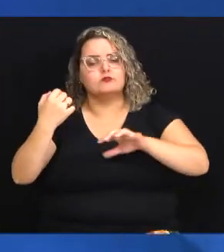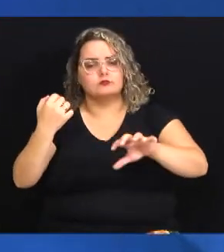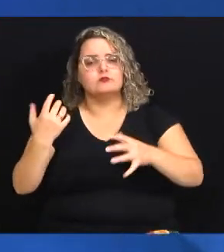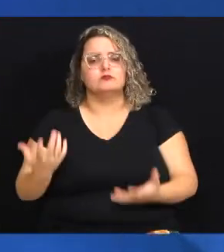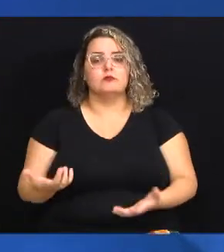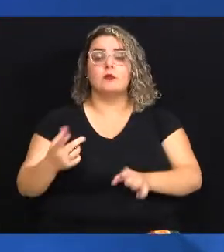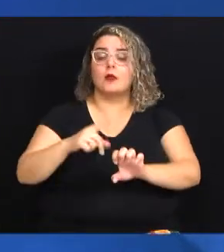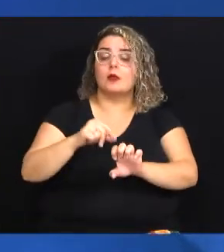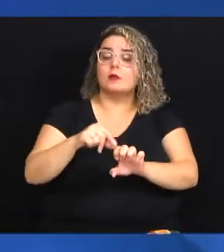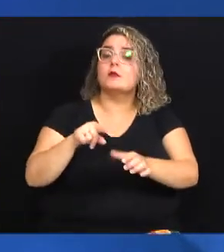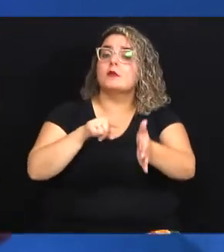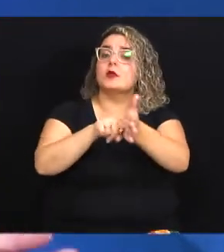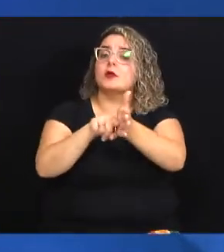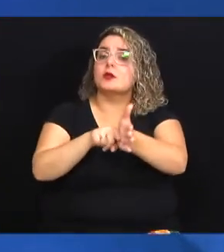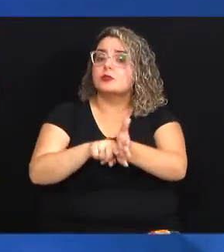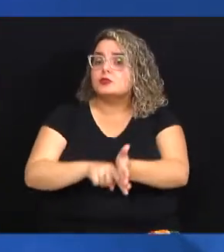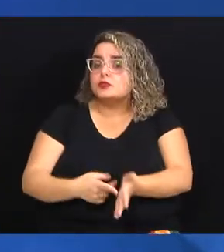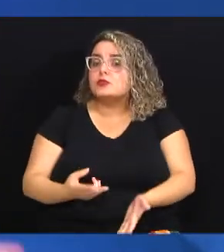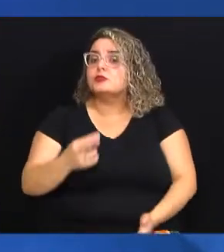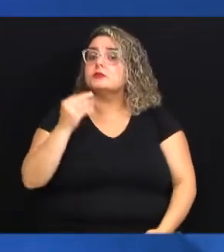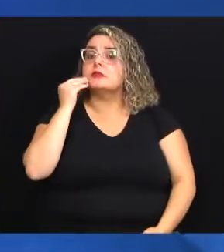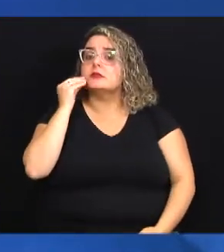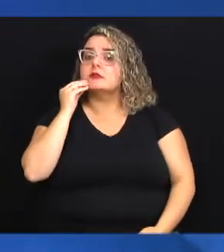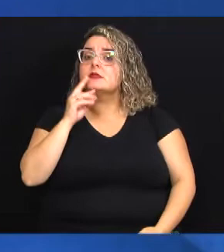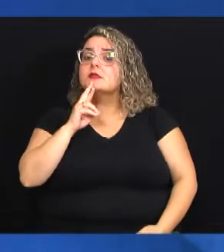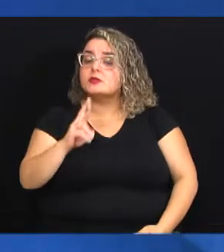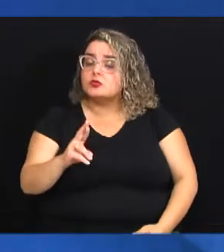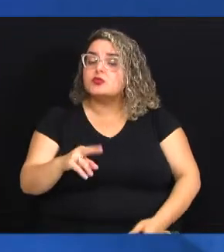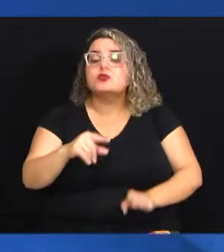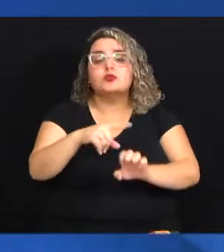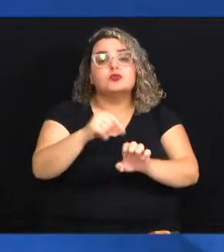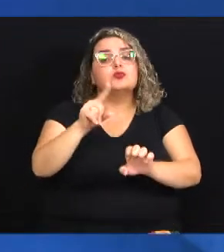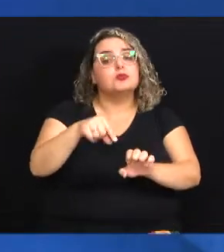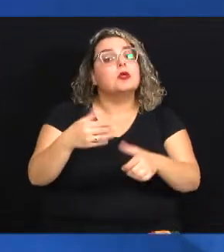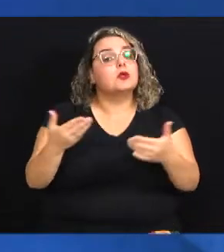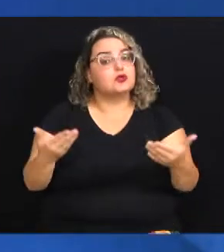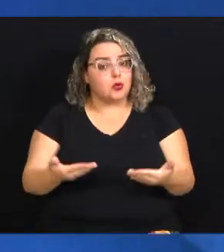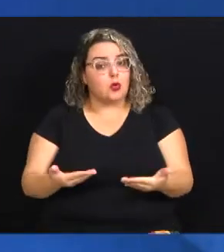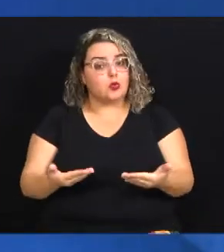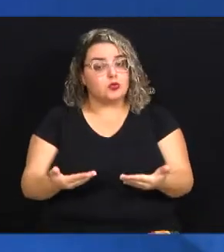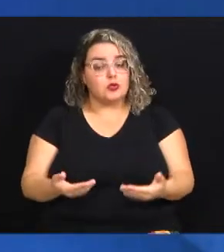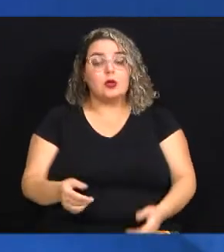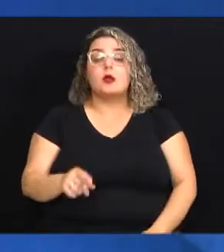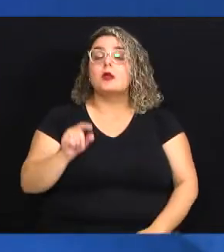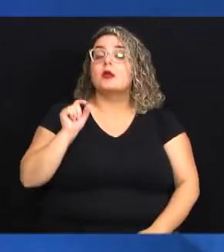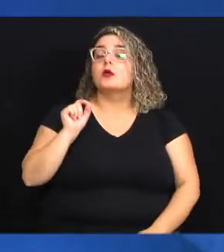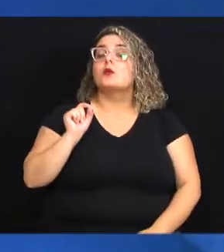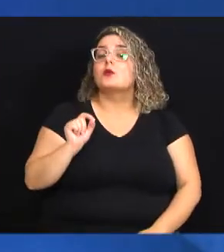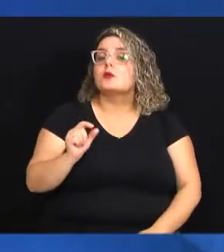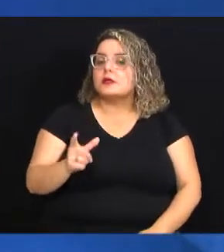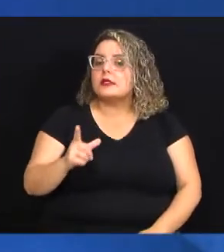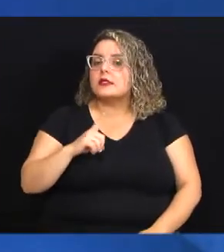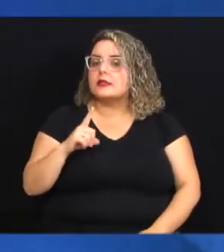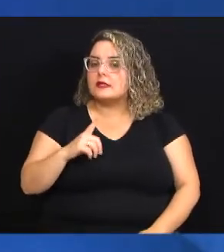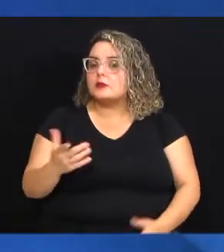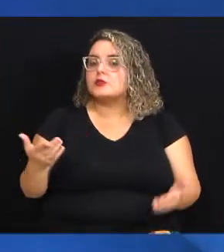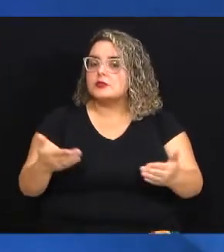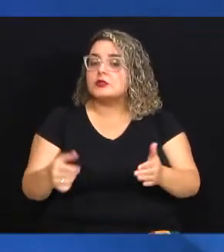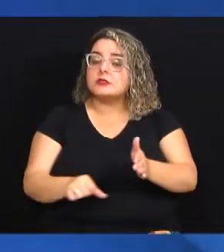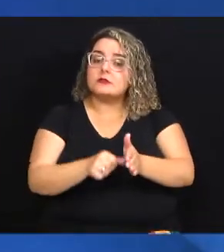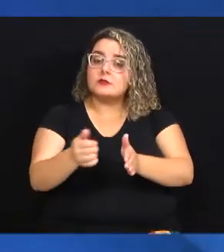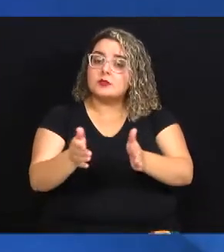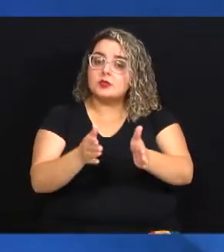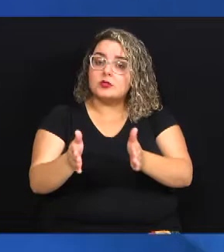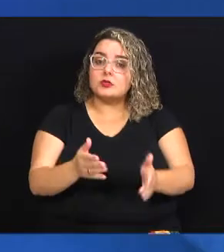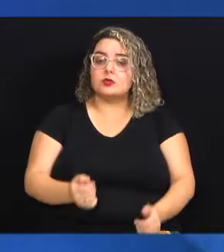perguntas que nós vamos tentar responder no Ser Empreendedor de hoje e para isso a gente conta neste primeiro bloco